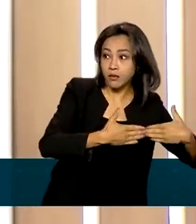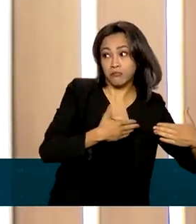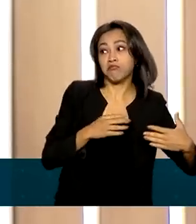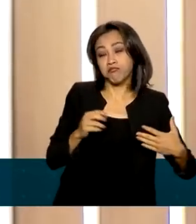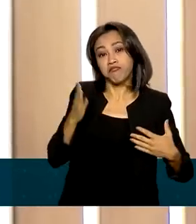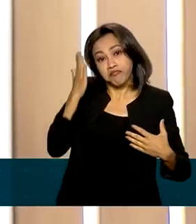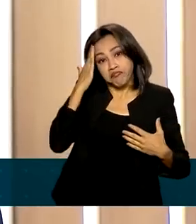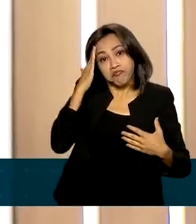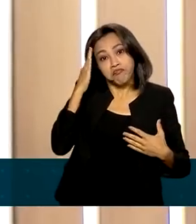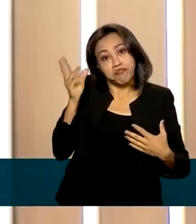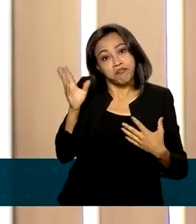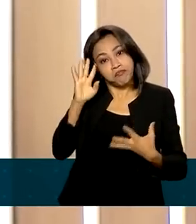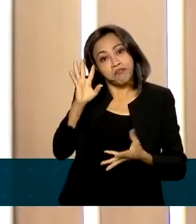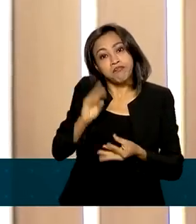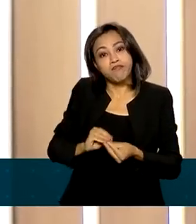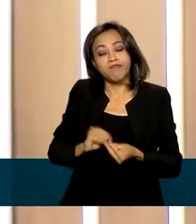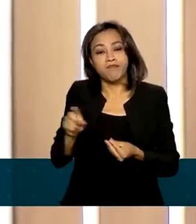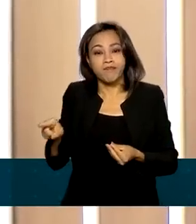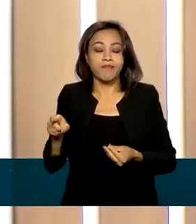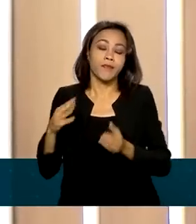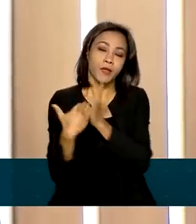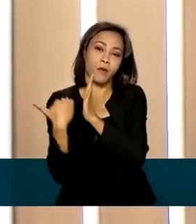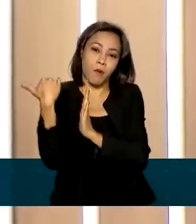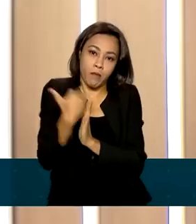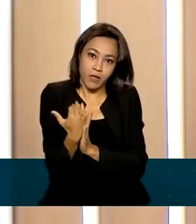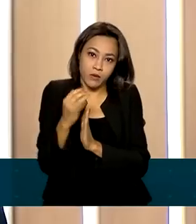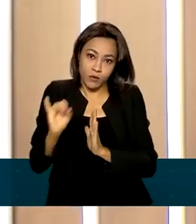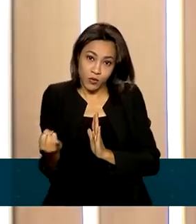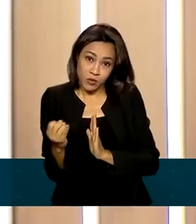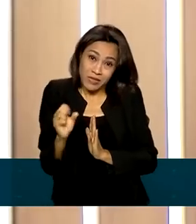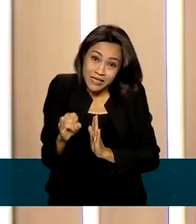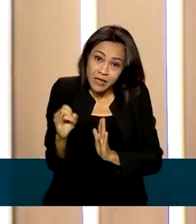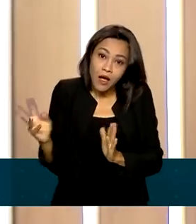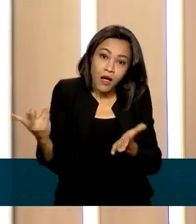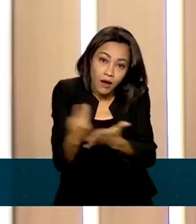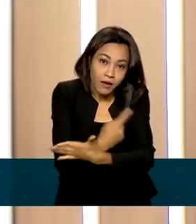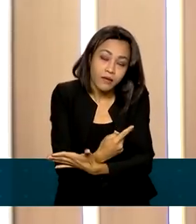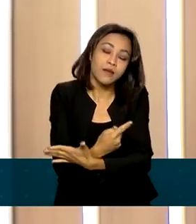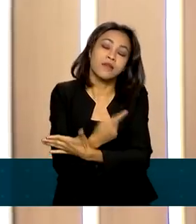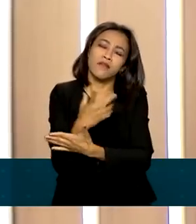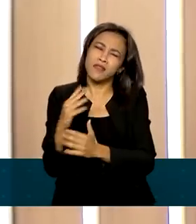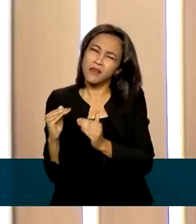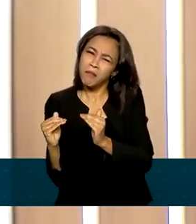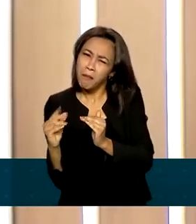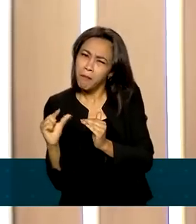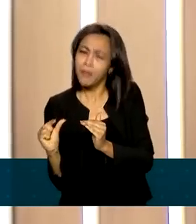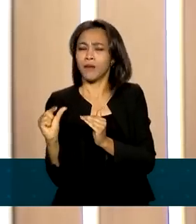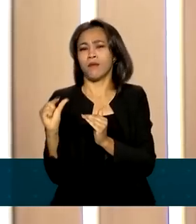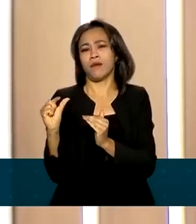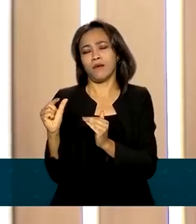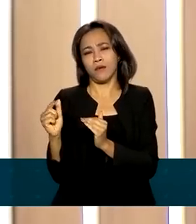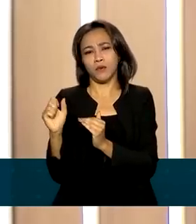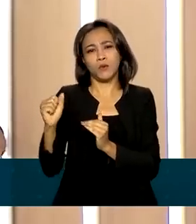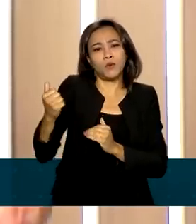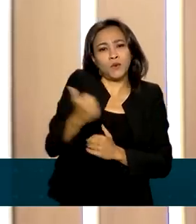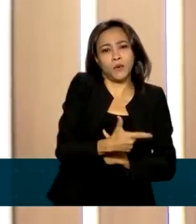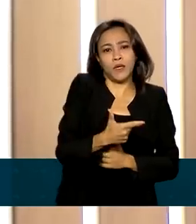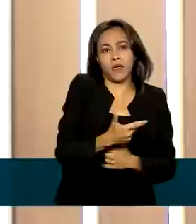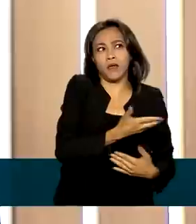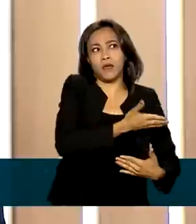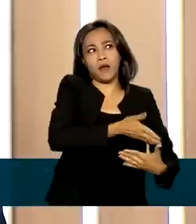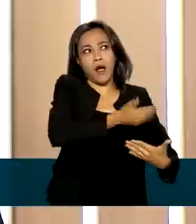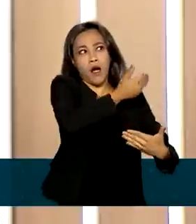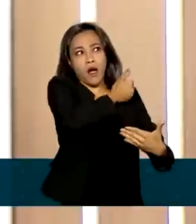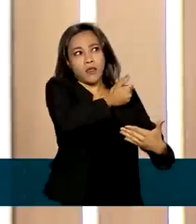fará com que os aumentos nas taxas de juros, se houver, serão certamente mais moderados do que aqueles que aconteceram no